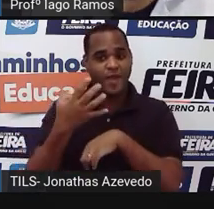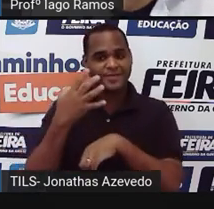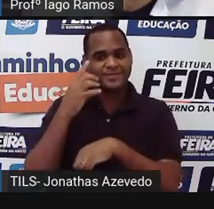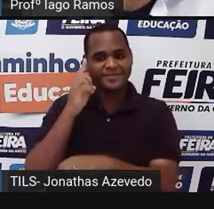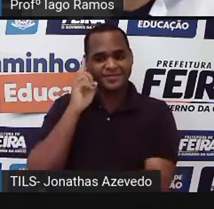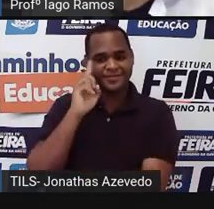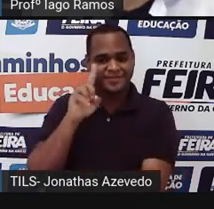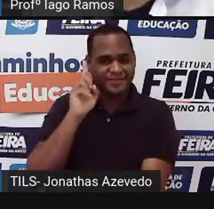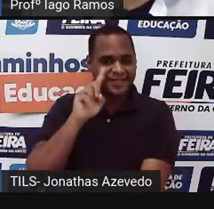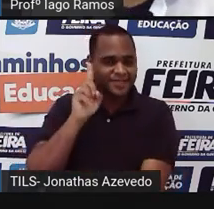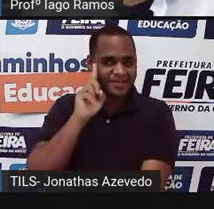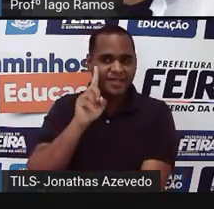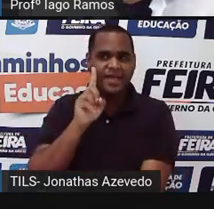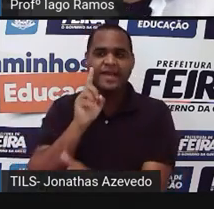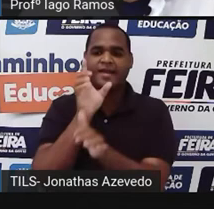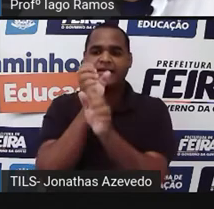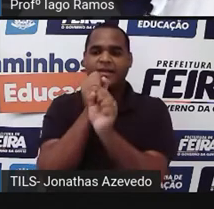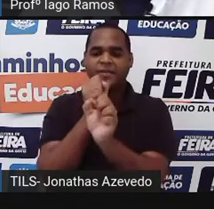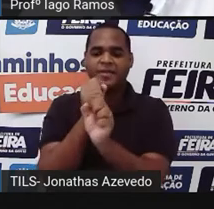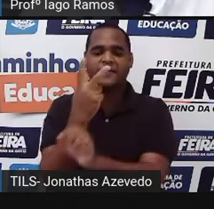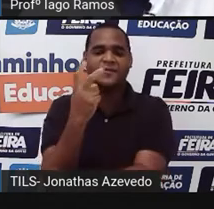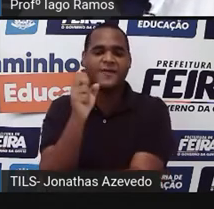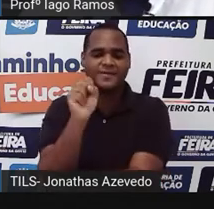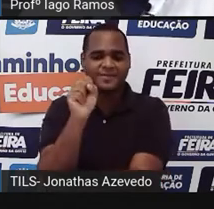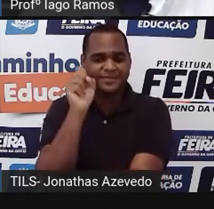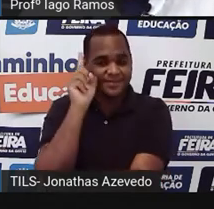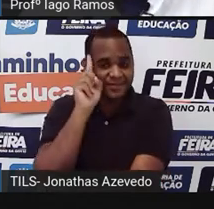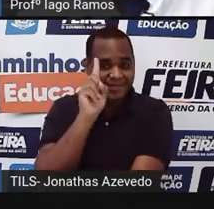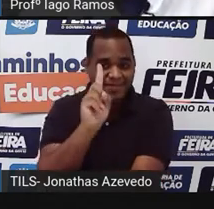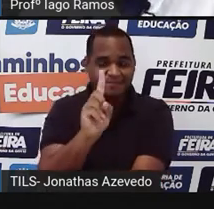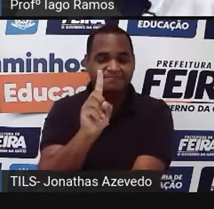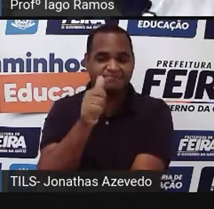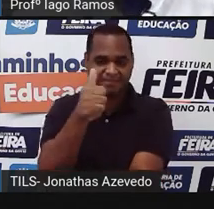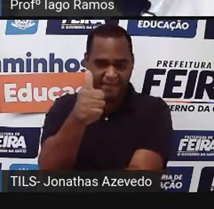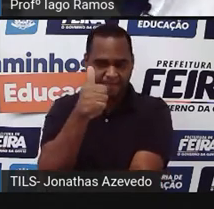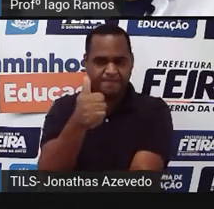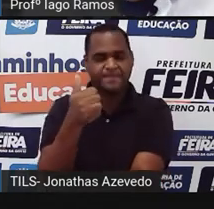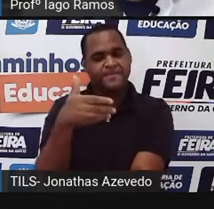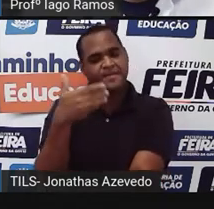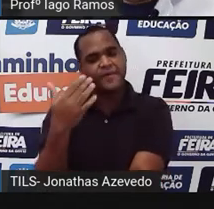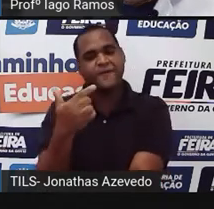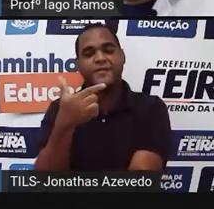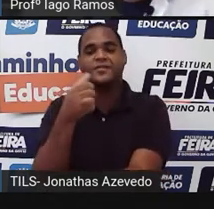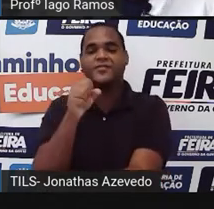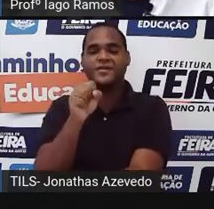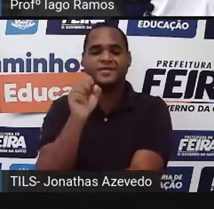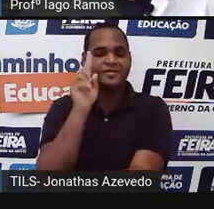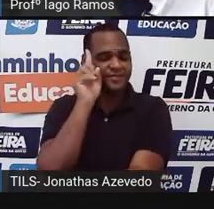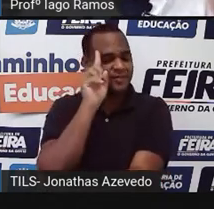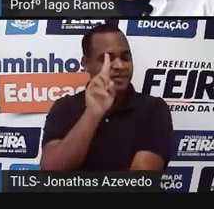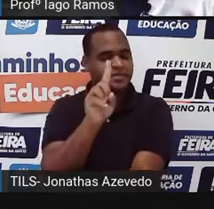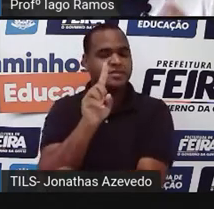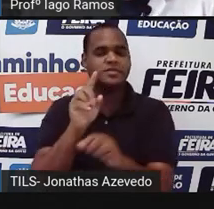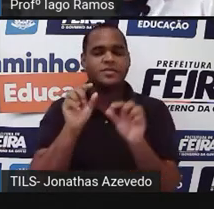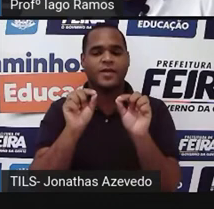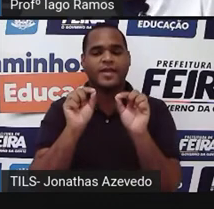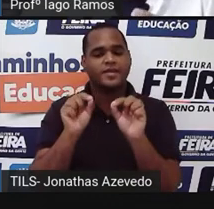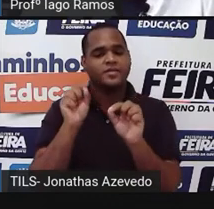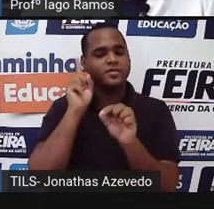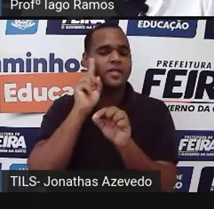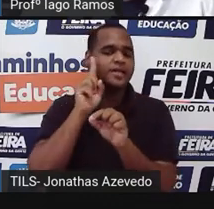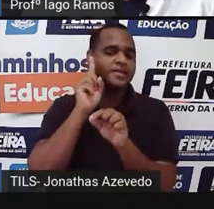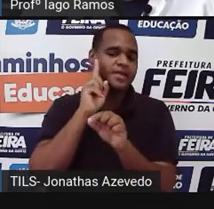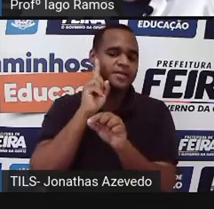e um total de vinte e oito dias então nesses vinte e oito dias em cada dia